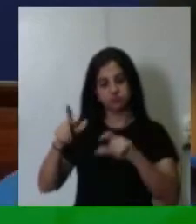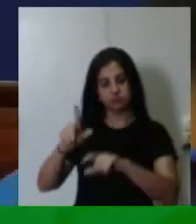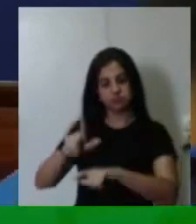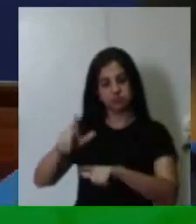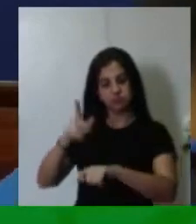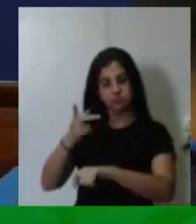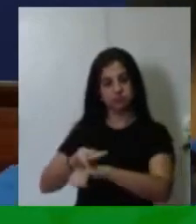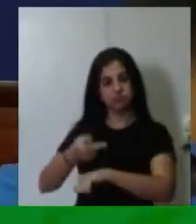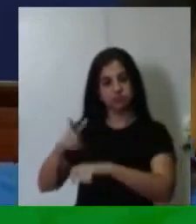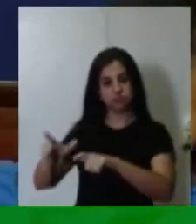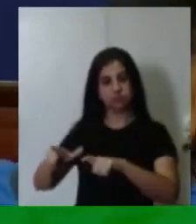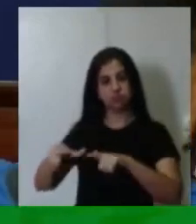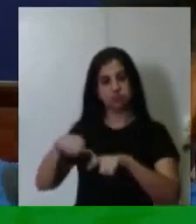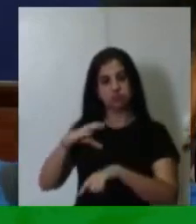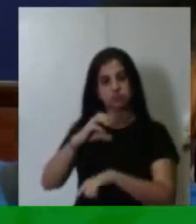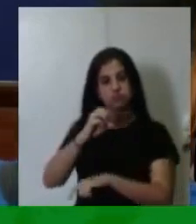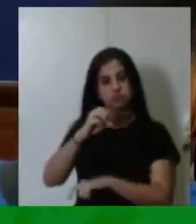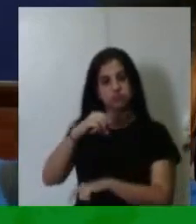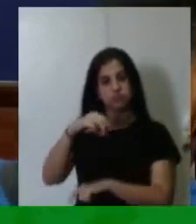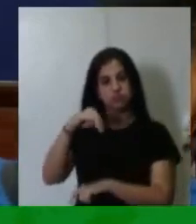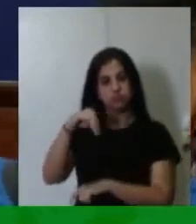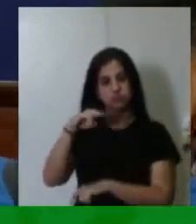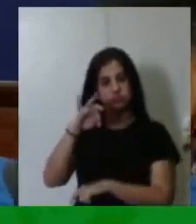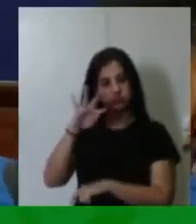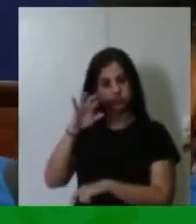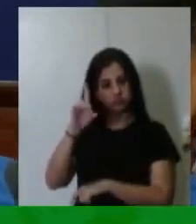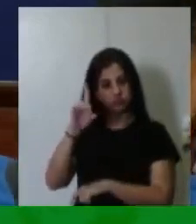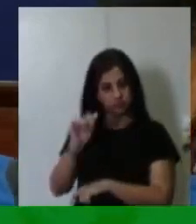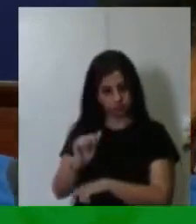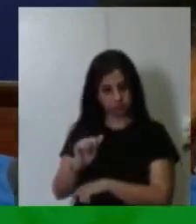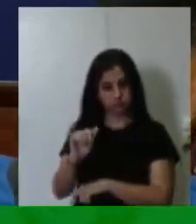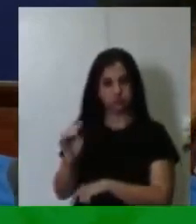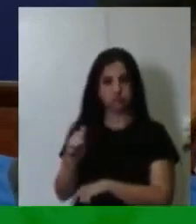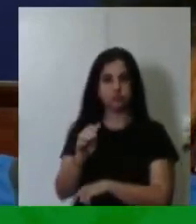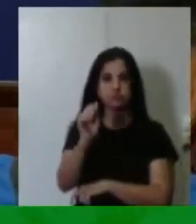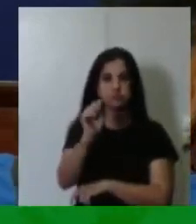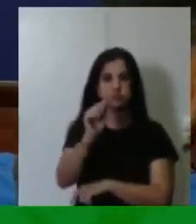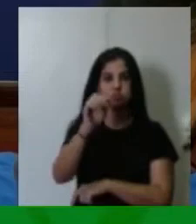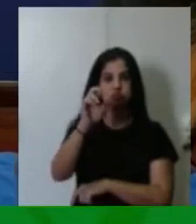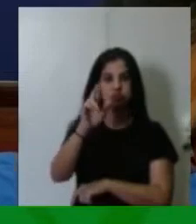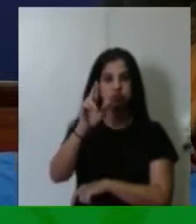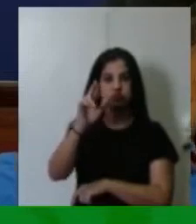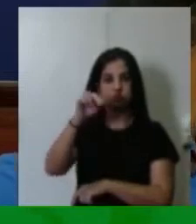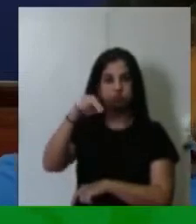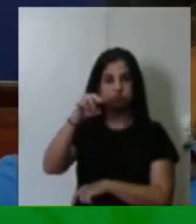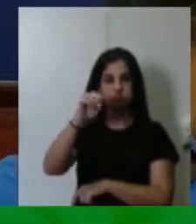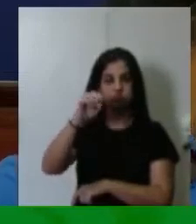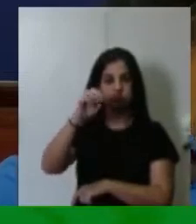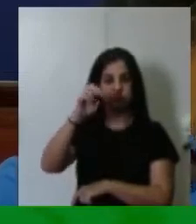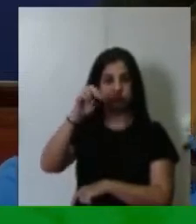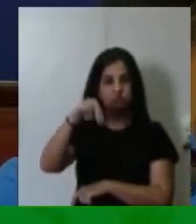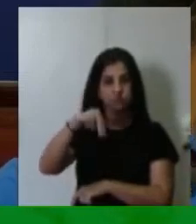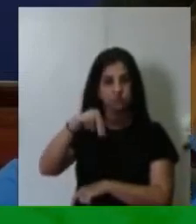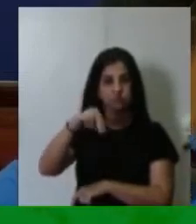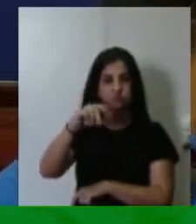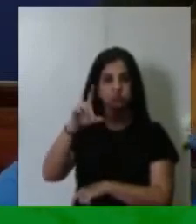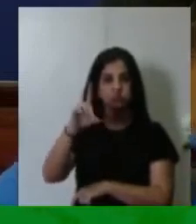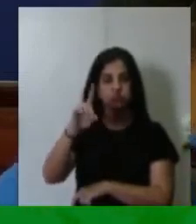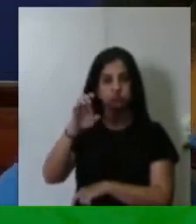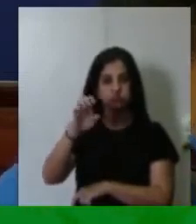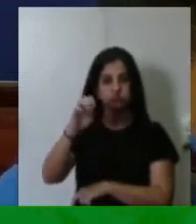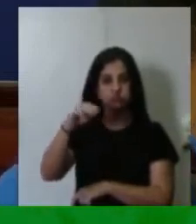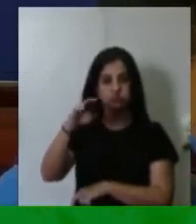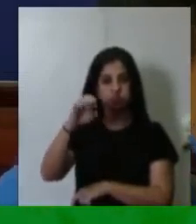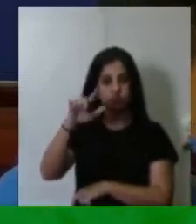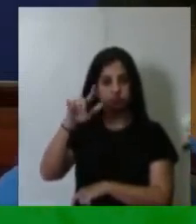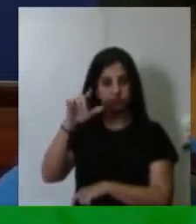Arnundo de Mello que este ano, se vida estivesse, estaria completando 112 anos. Arnundo de Mello que nasceu no